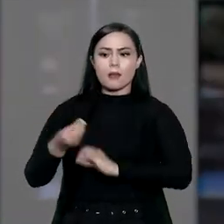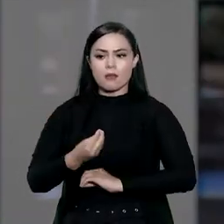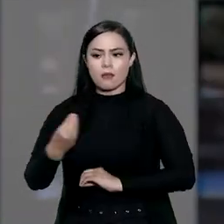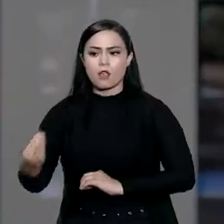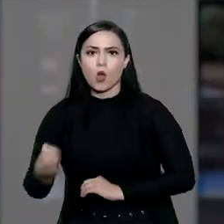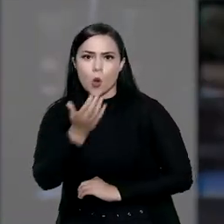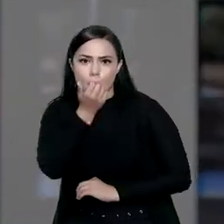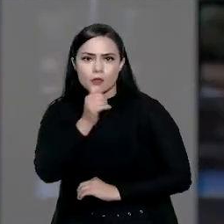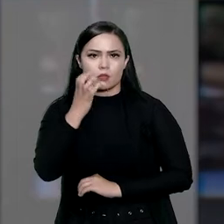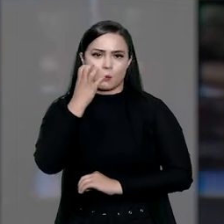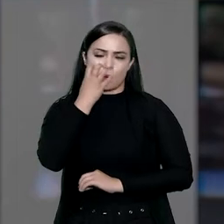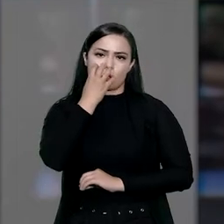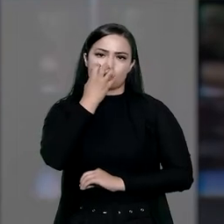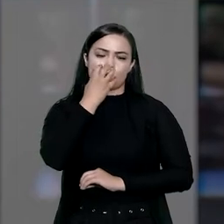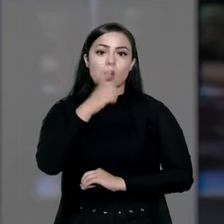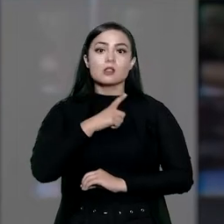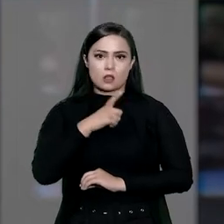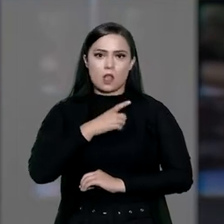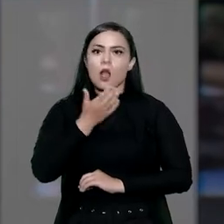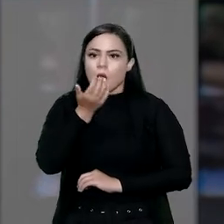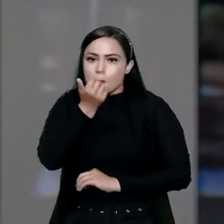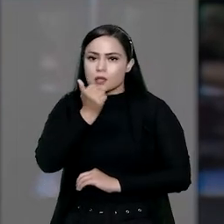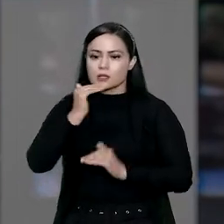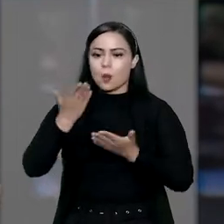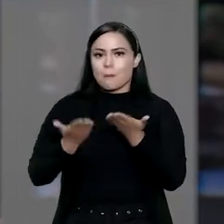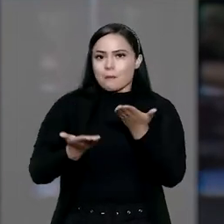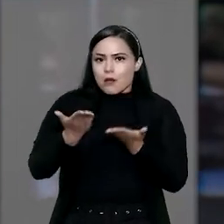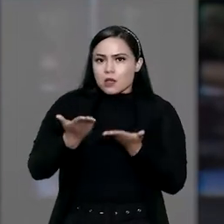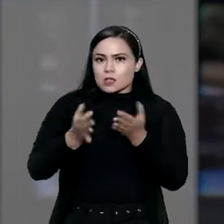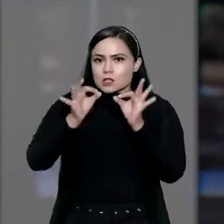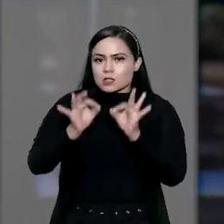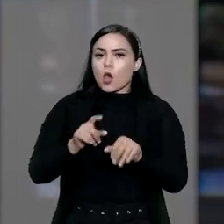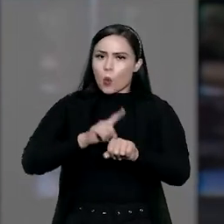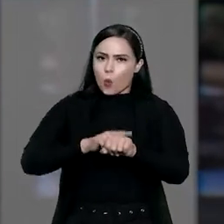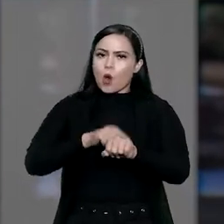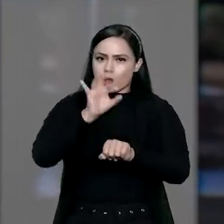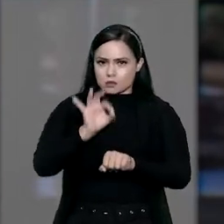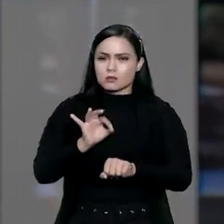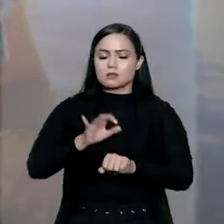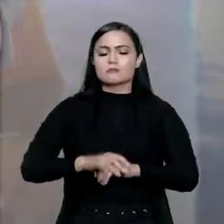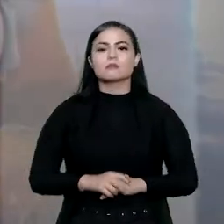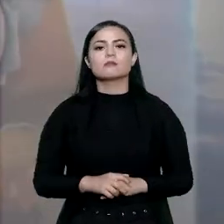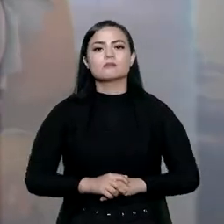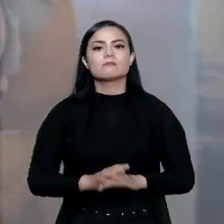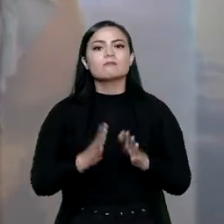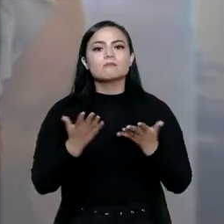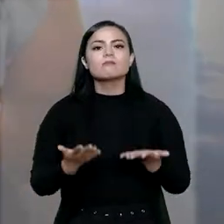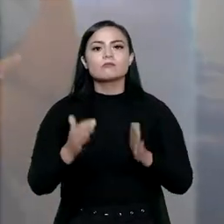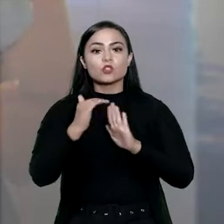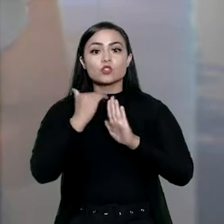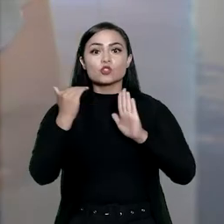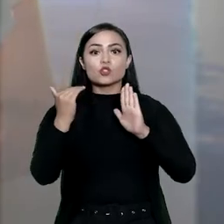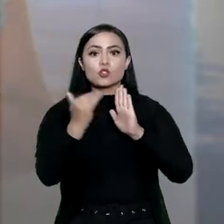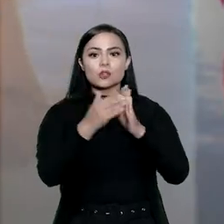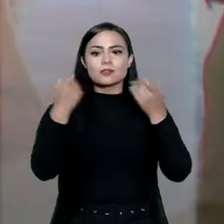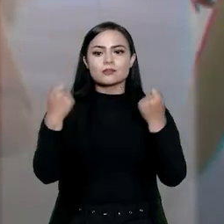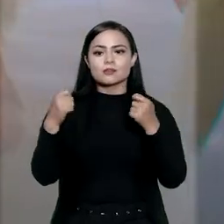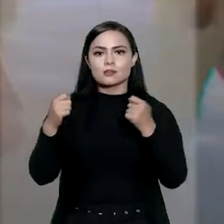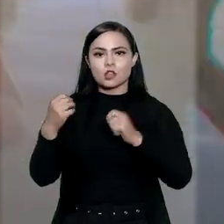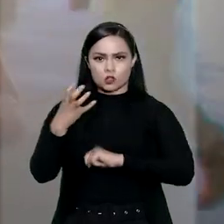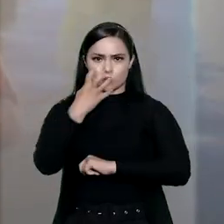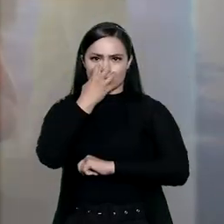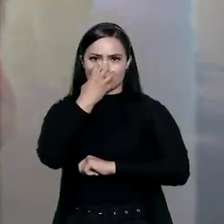comida para o animal. Ele recebe uma alimentação balanceada e com hora marcada. Aliás, todas as